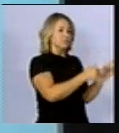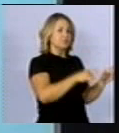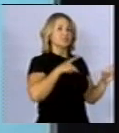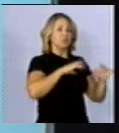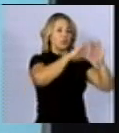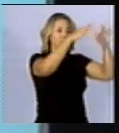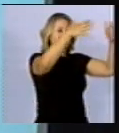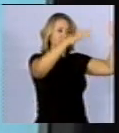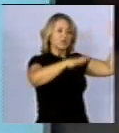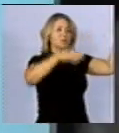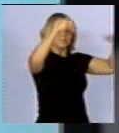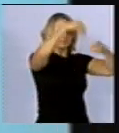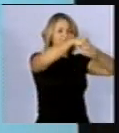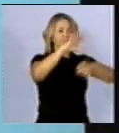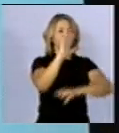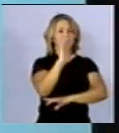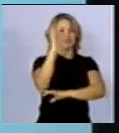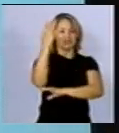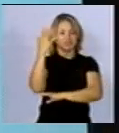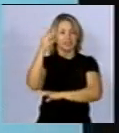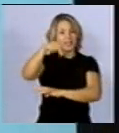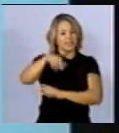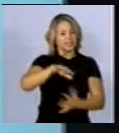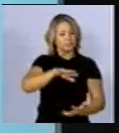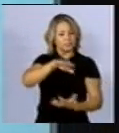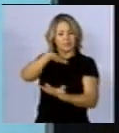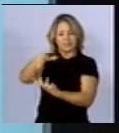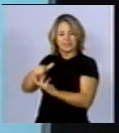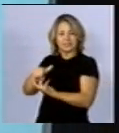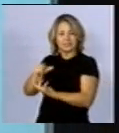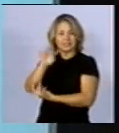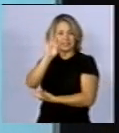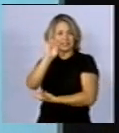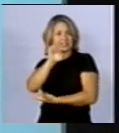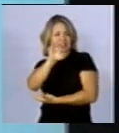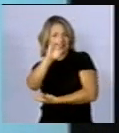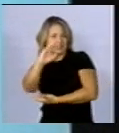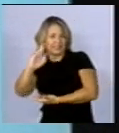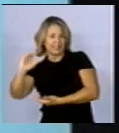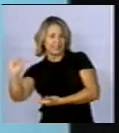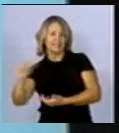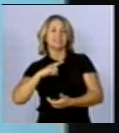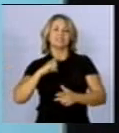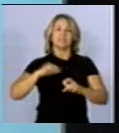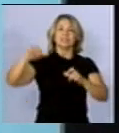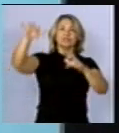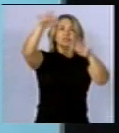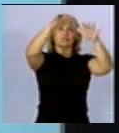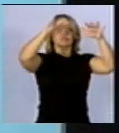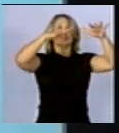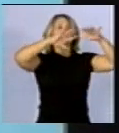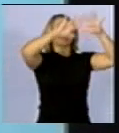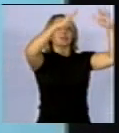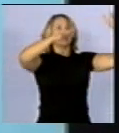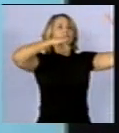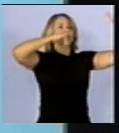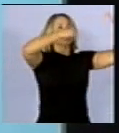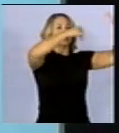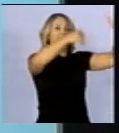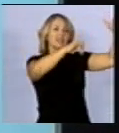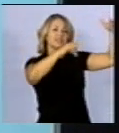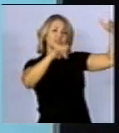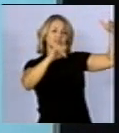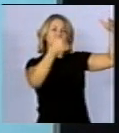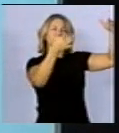campos na natureza. No nosso planeta existe na superfície, na atmosfera, um campo elétrico da ordem de 100 a 150 volts